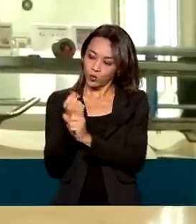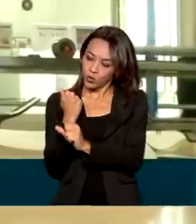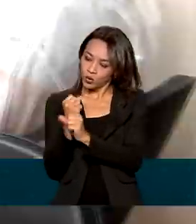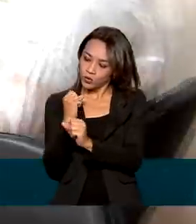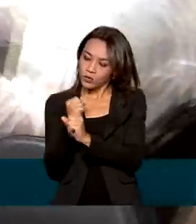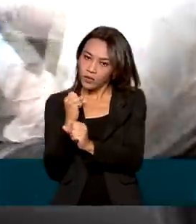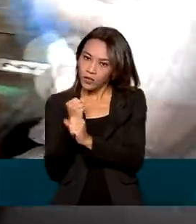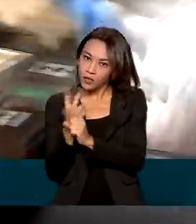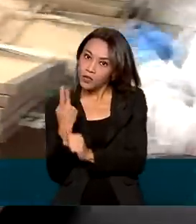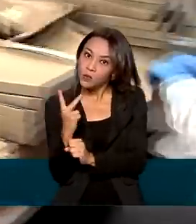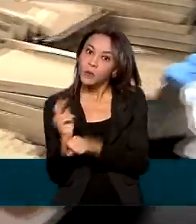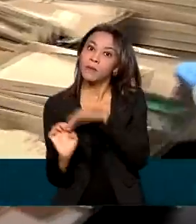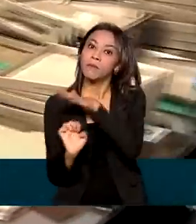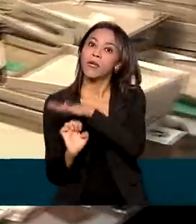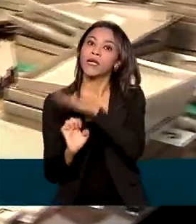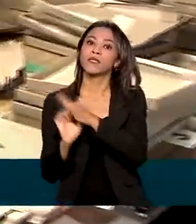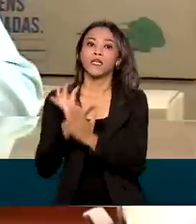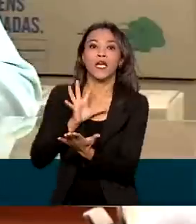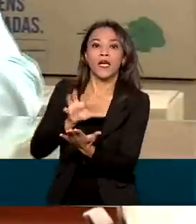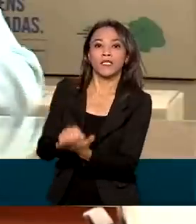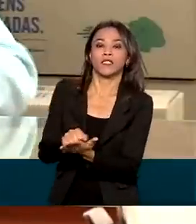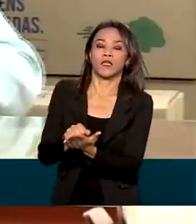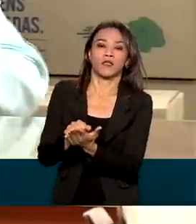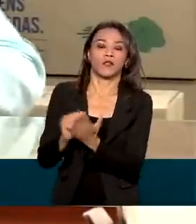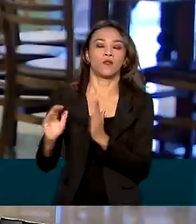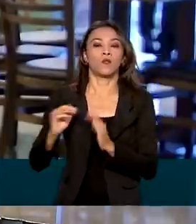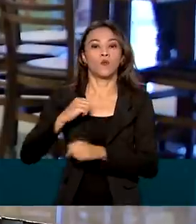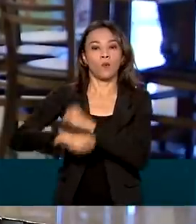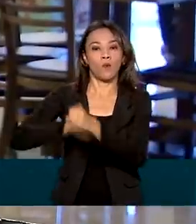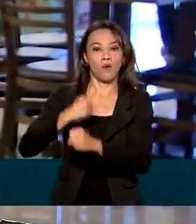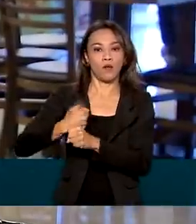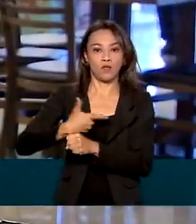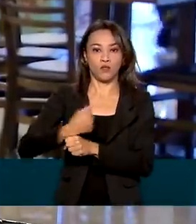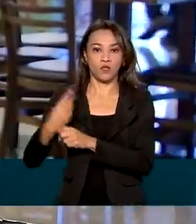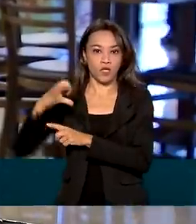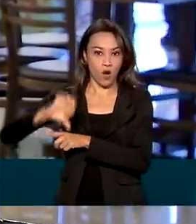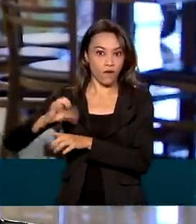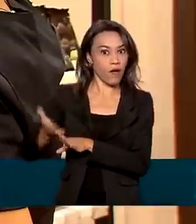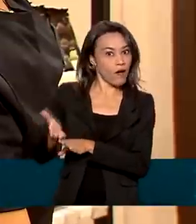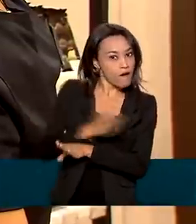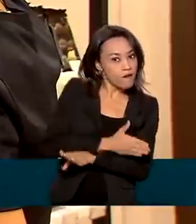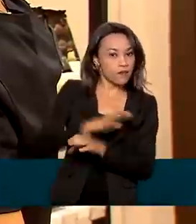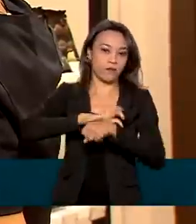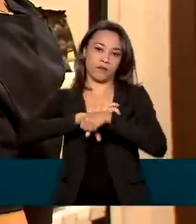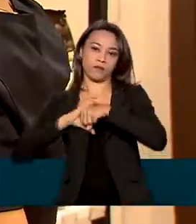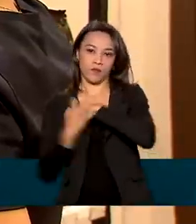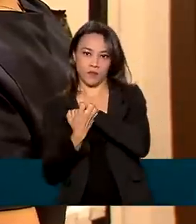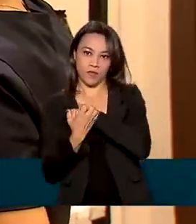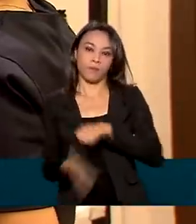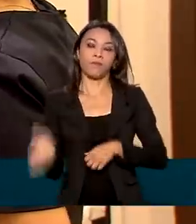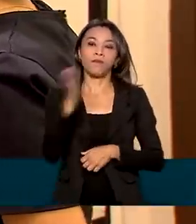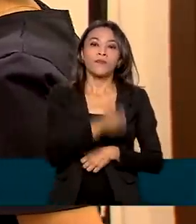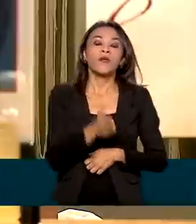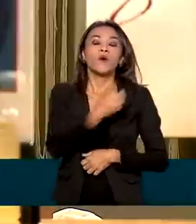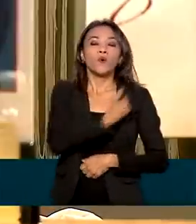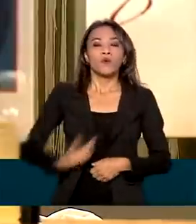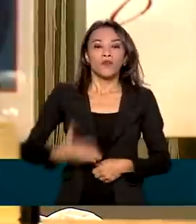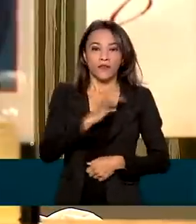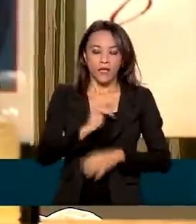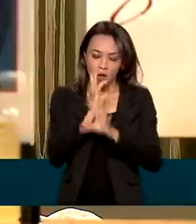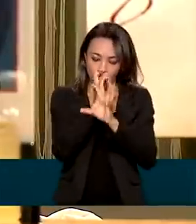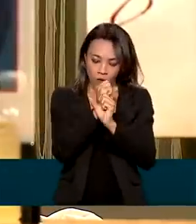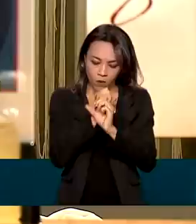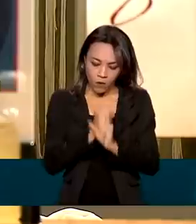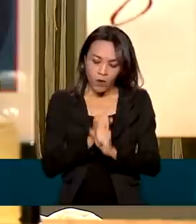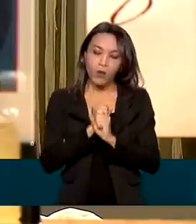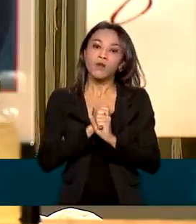bruta da empresa registrada no ano de 2019, antes da pandemia. Ao todo, o governo federal calcula que os empréstimos por meio